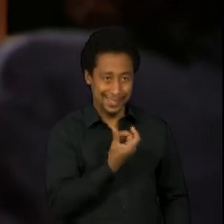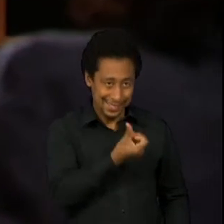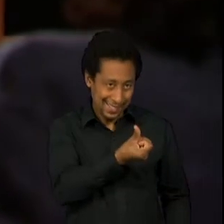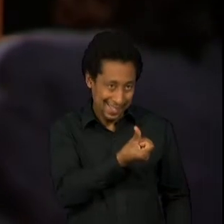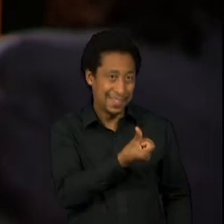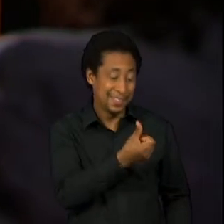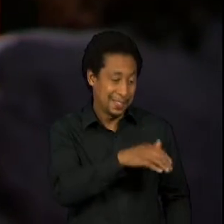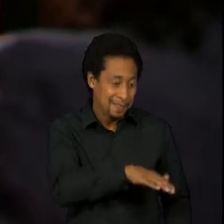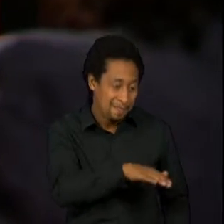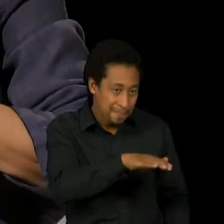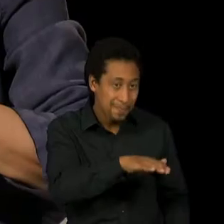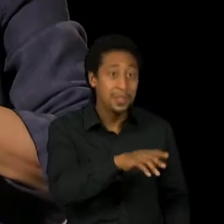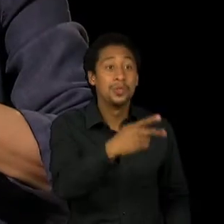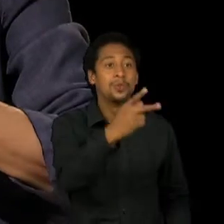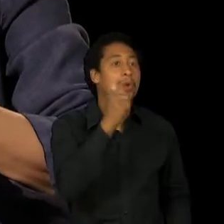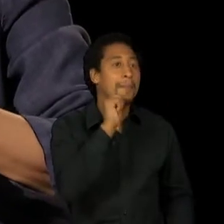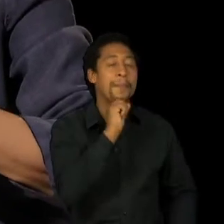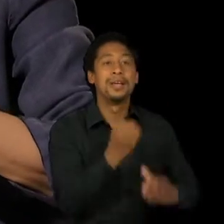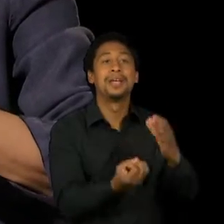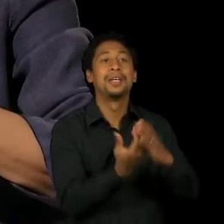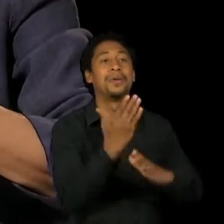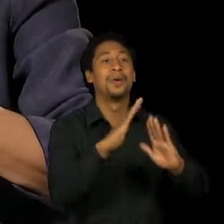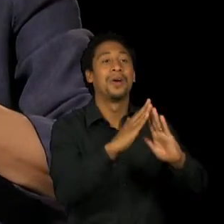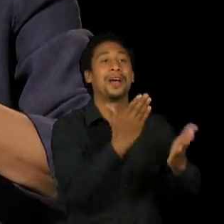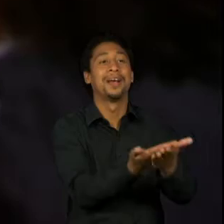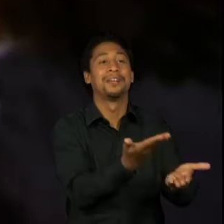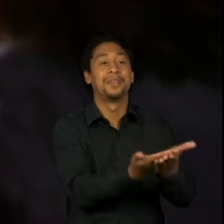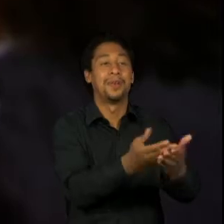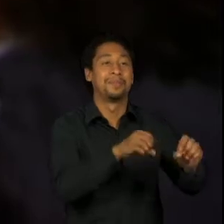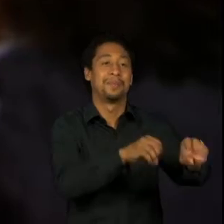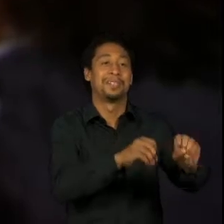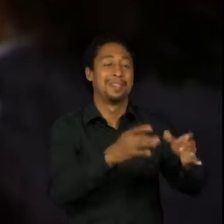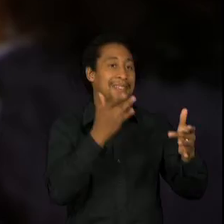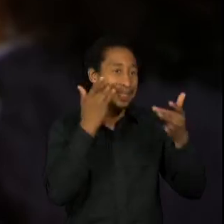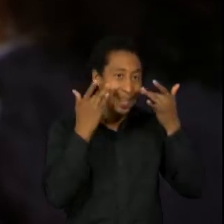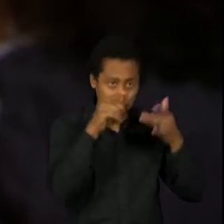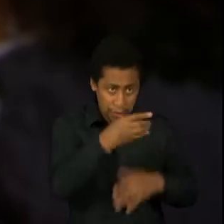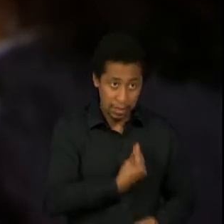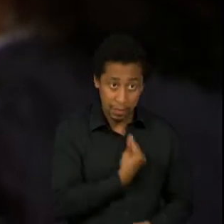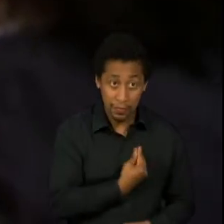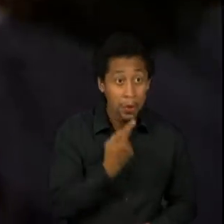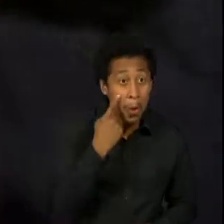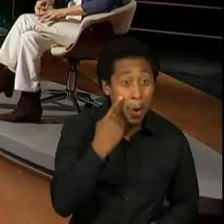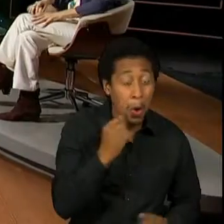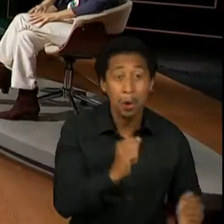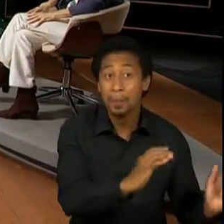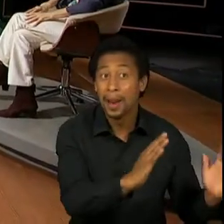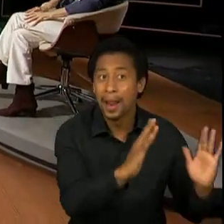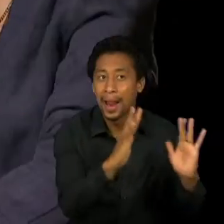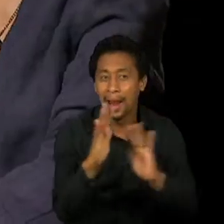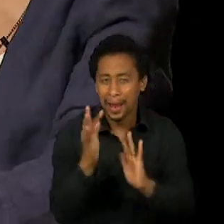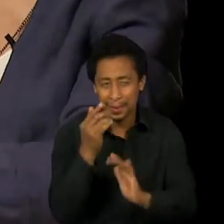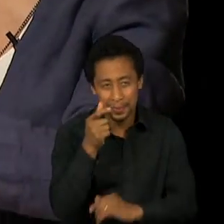do Teatro Escola Célia Helena. Você estava lá. A gente preparou uma matéria, vamos ver. Ah, meu Deus.